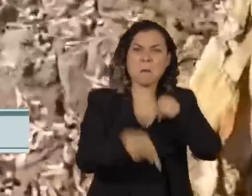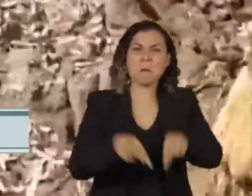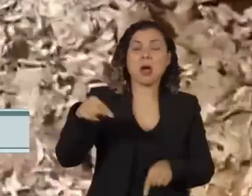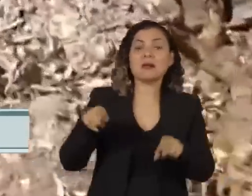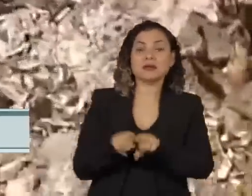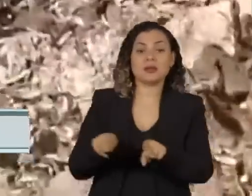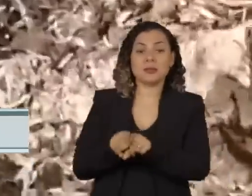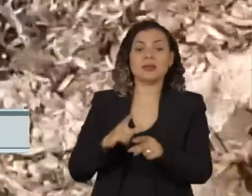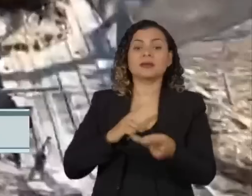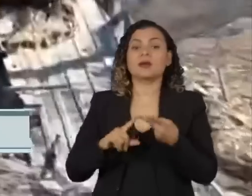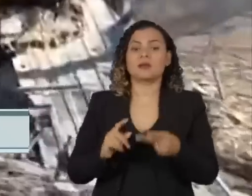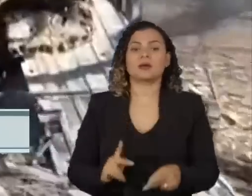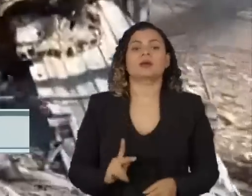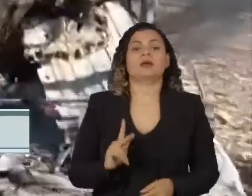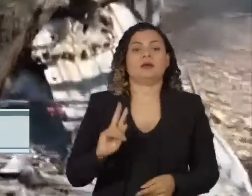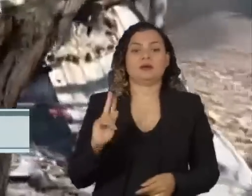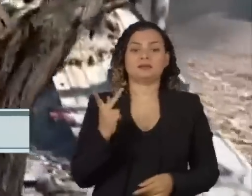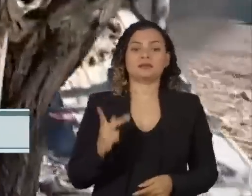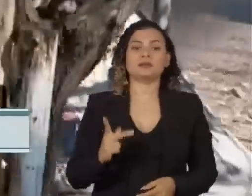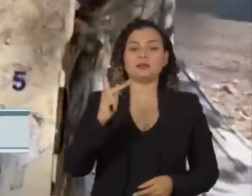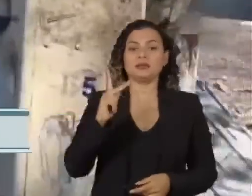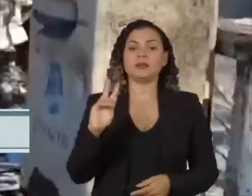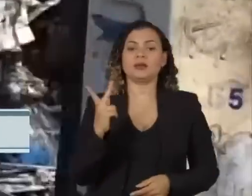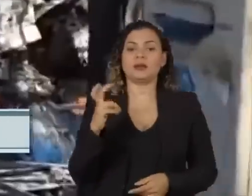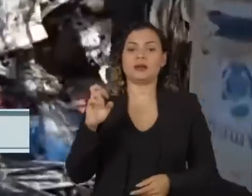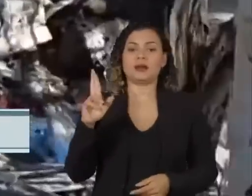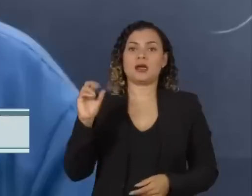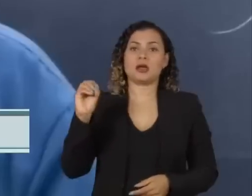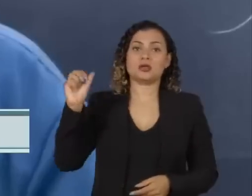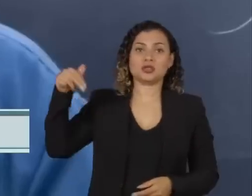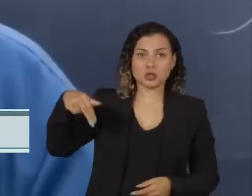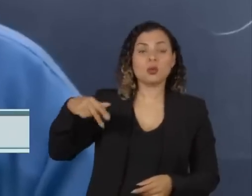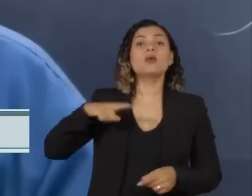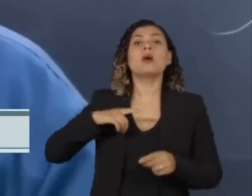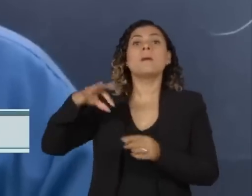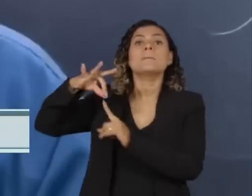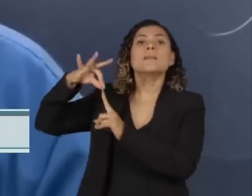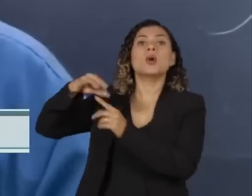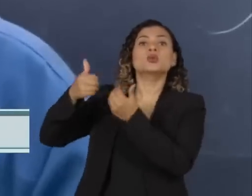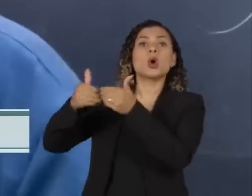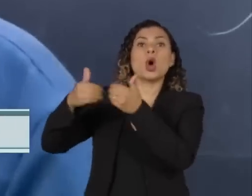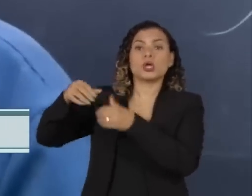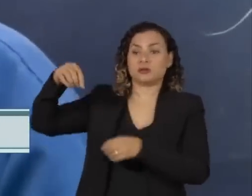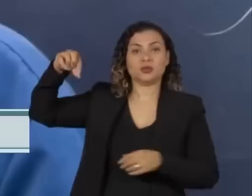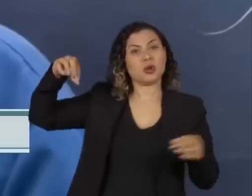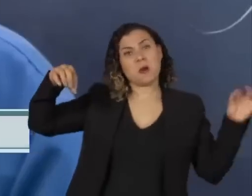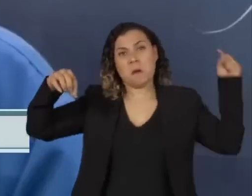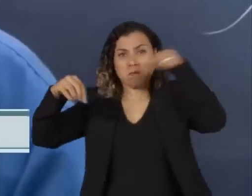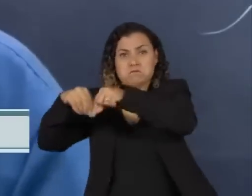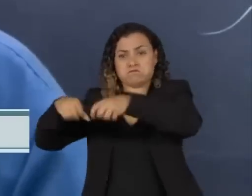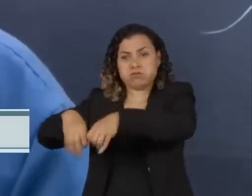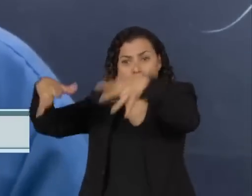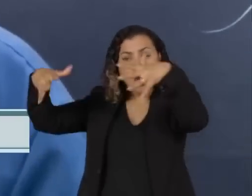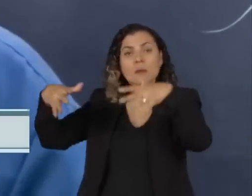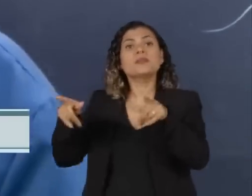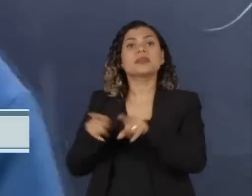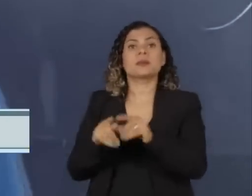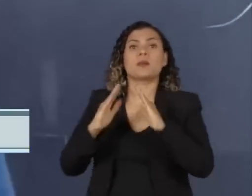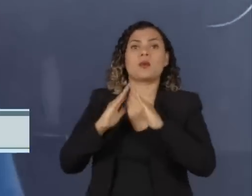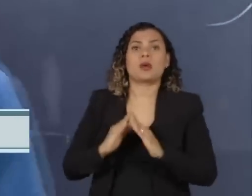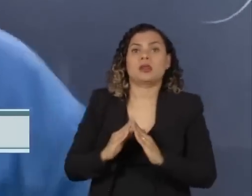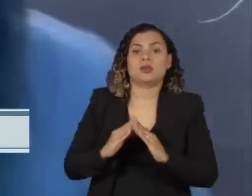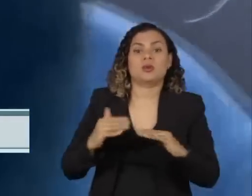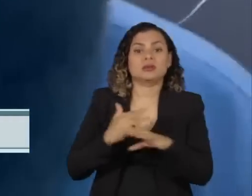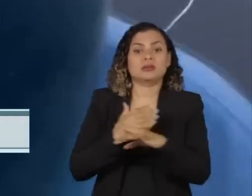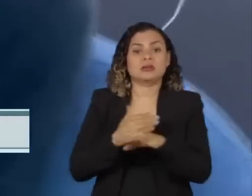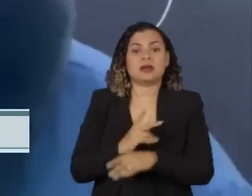Kerson, um míssel caiu num ponto de ônibus. Ainda assustado, esse morador de Kharkiv, a segunda maior